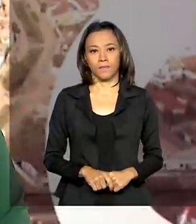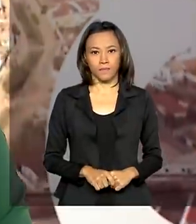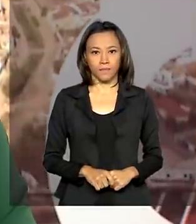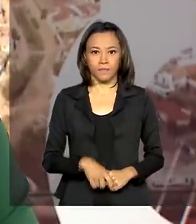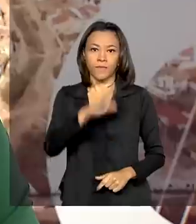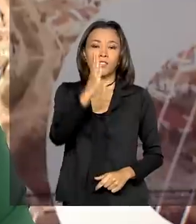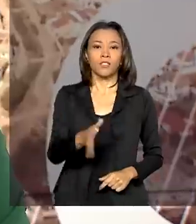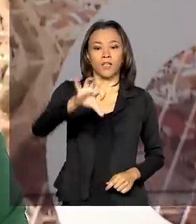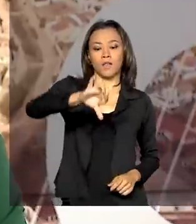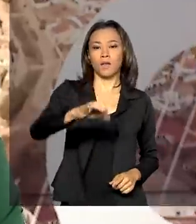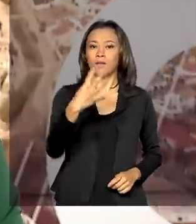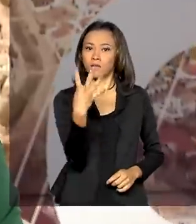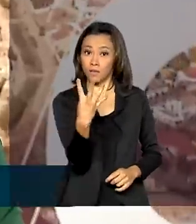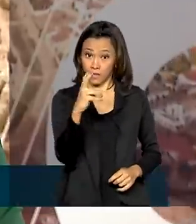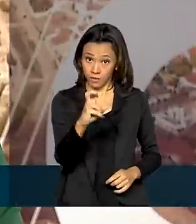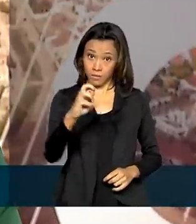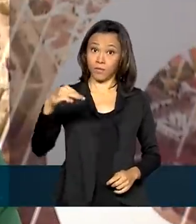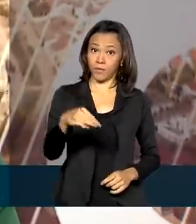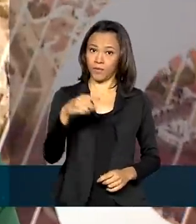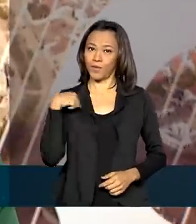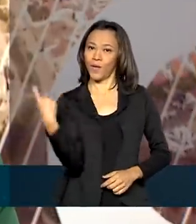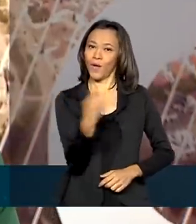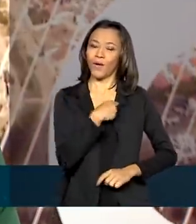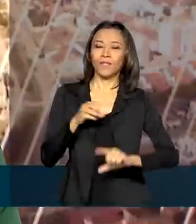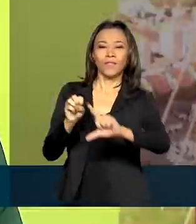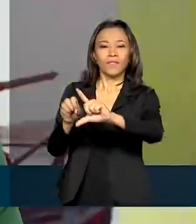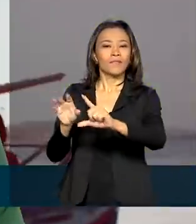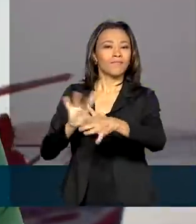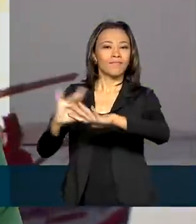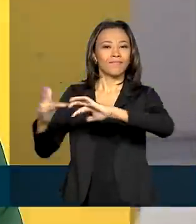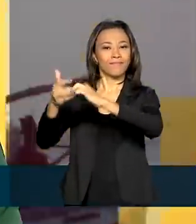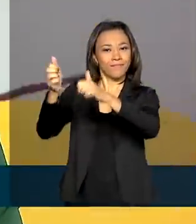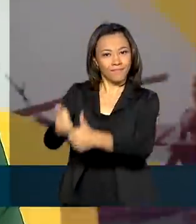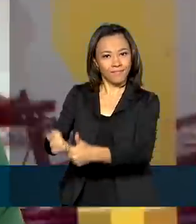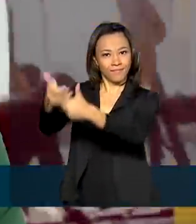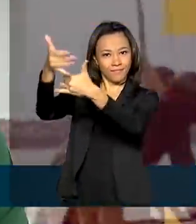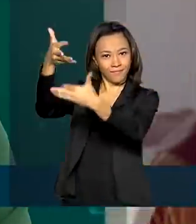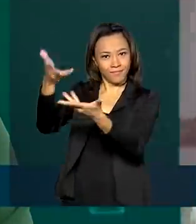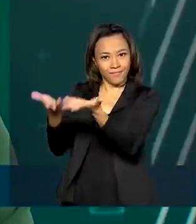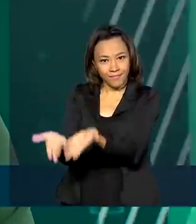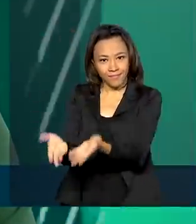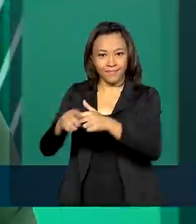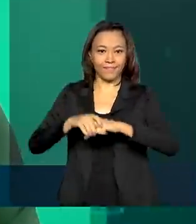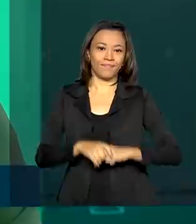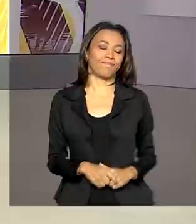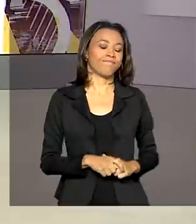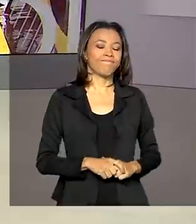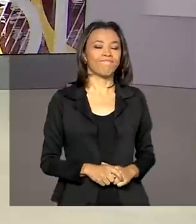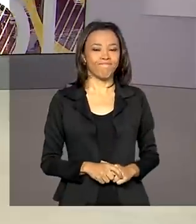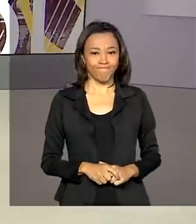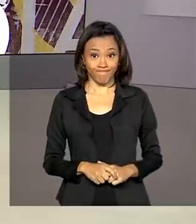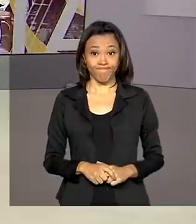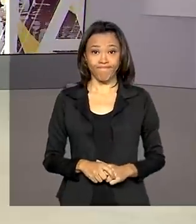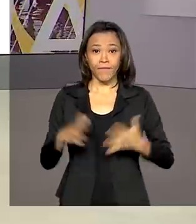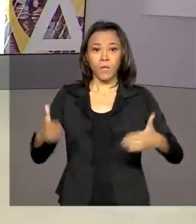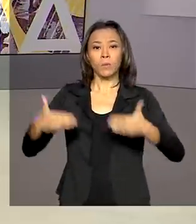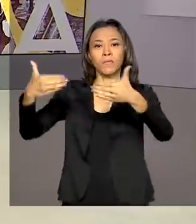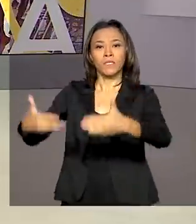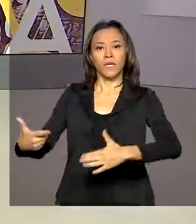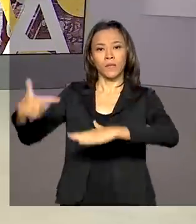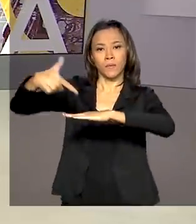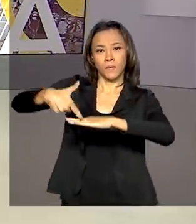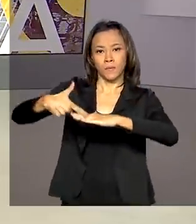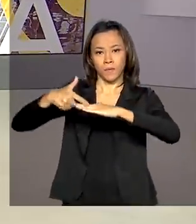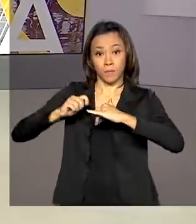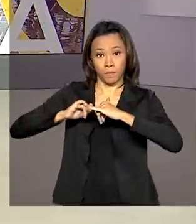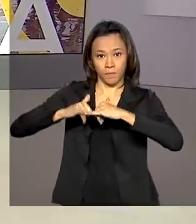São 9 horas e 45 minutos. Nós estamos ao vivo também pelas redes sociais. O Ministério de